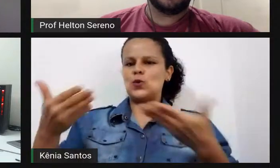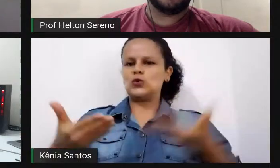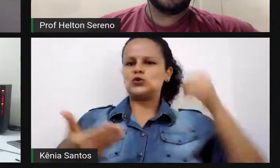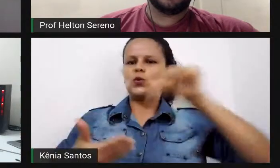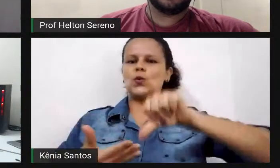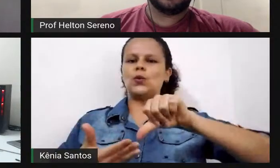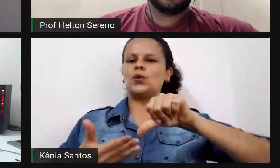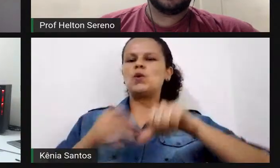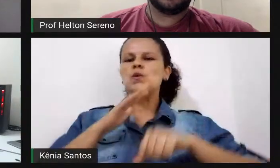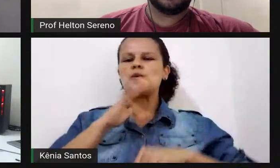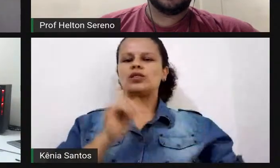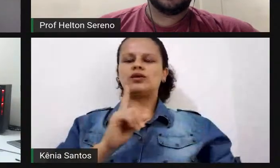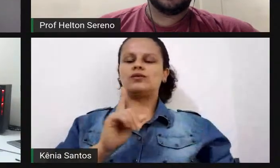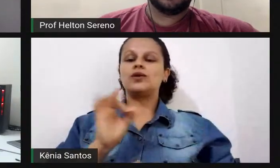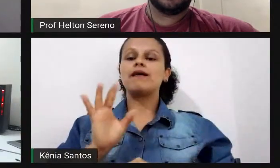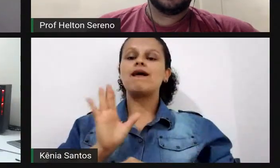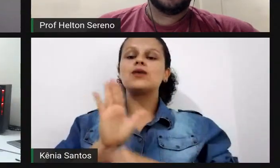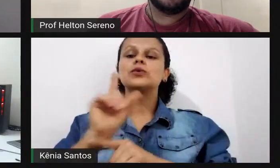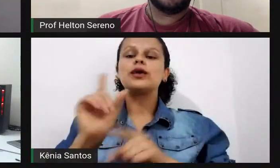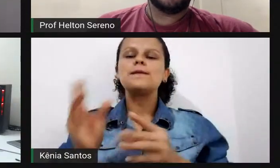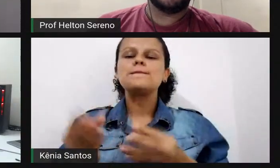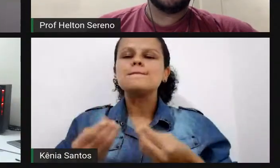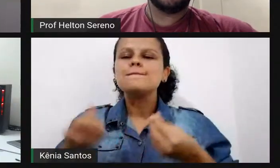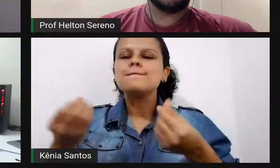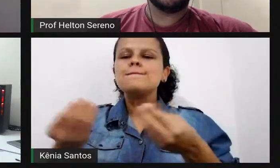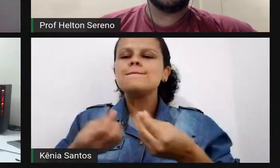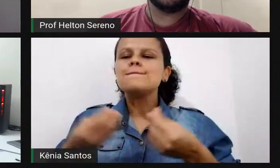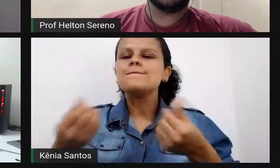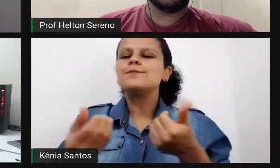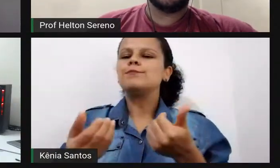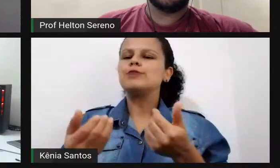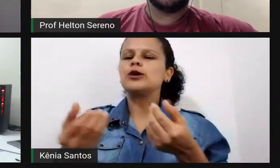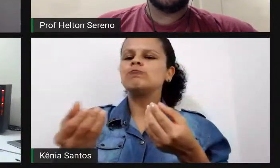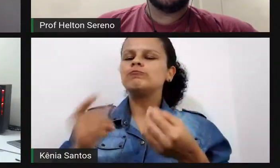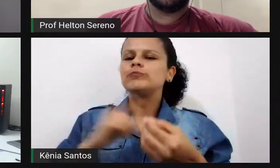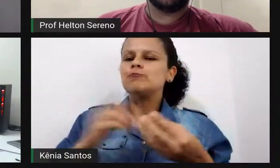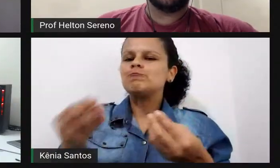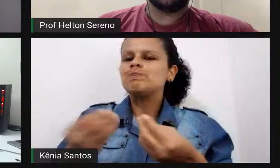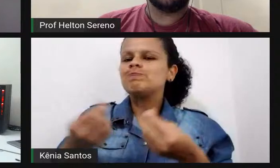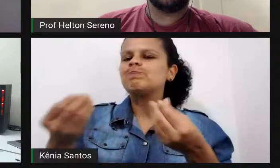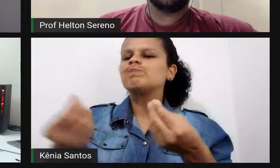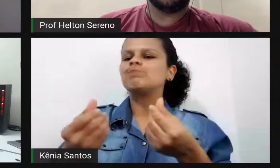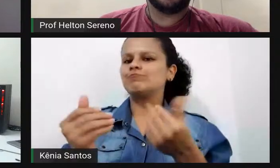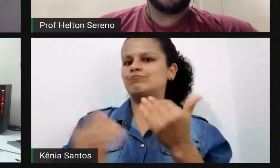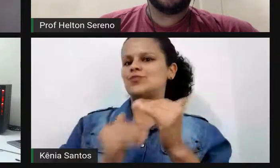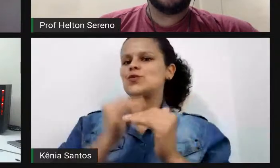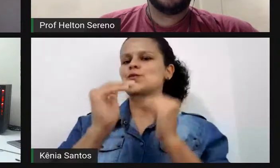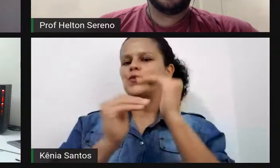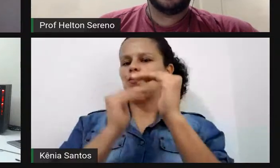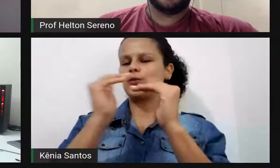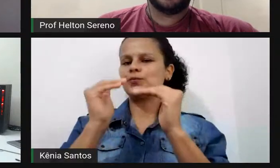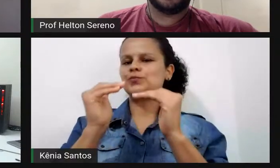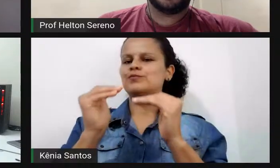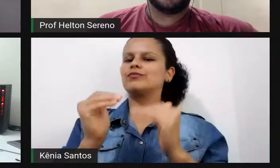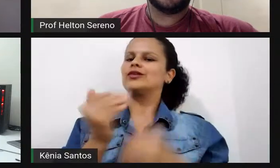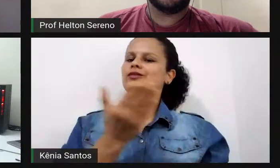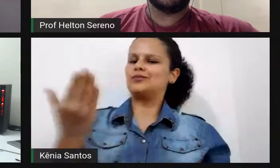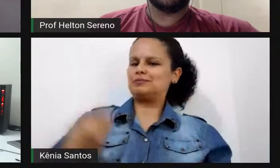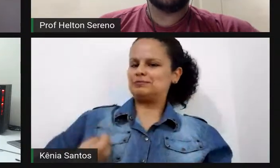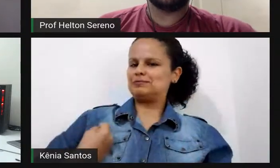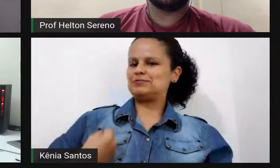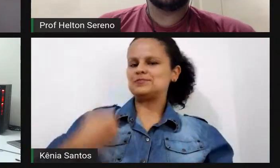palavra muito interessante aqui. Então, mais uma vez, agradeço aqui a presença de todos vocês, tá?